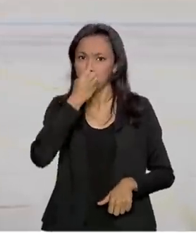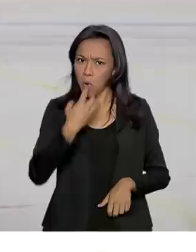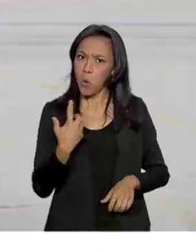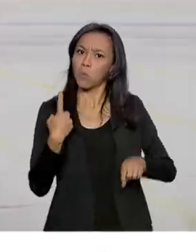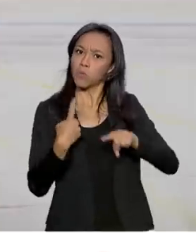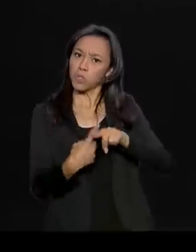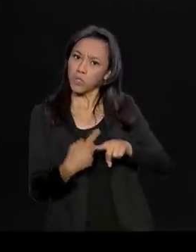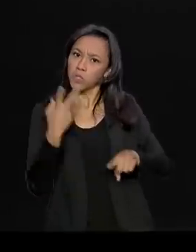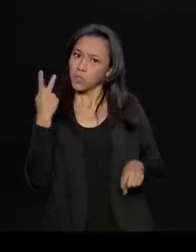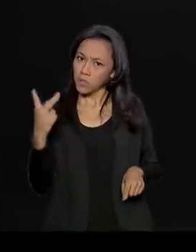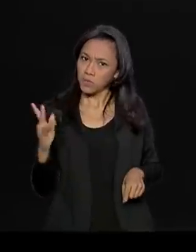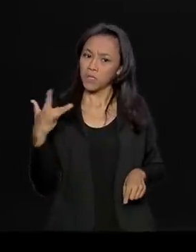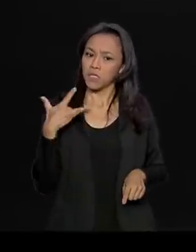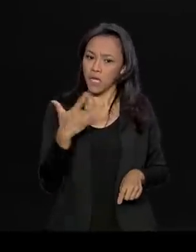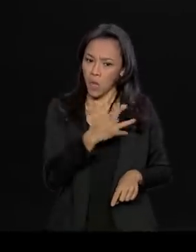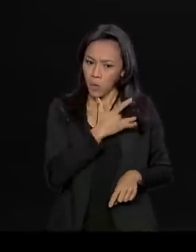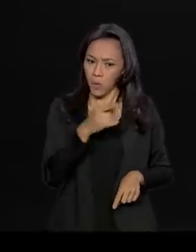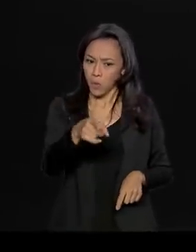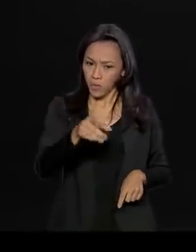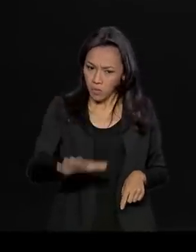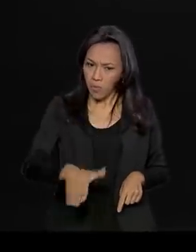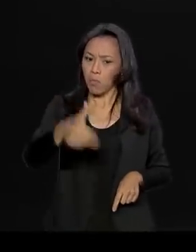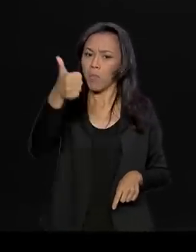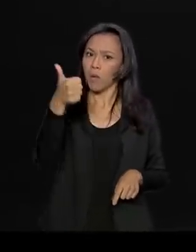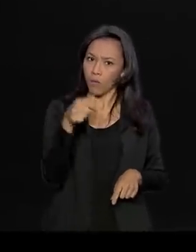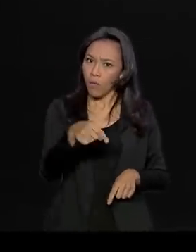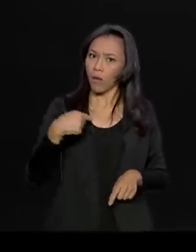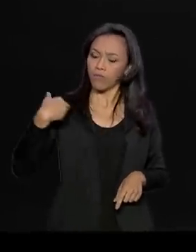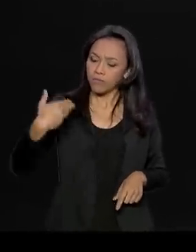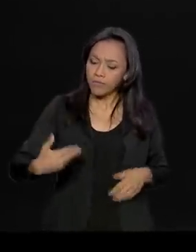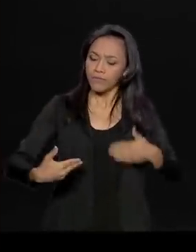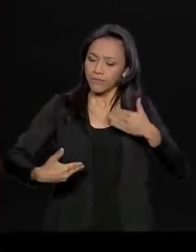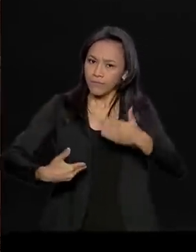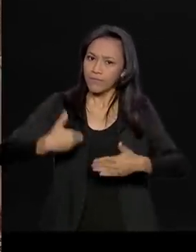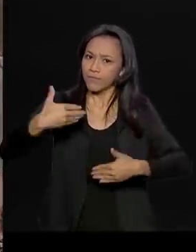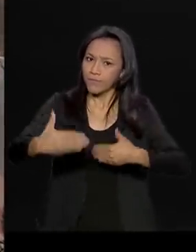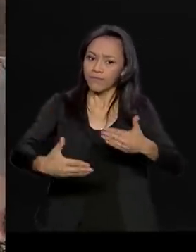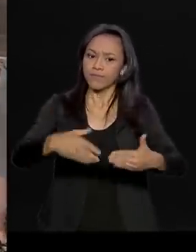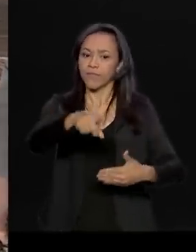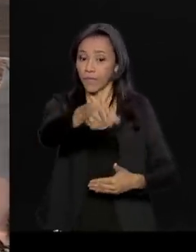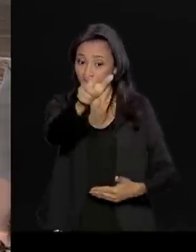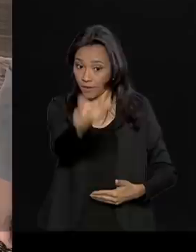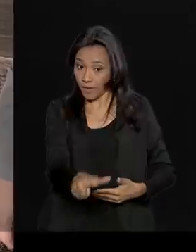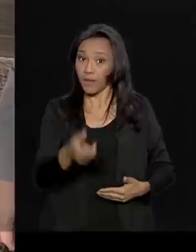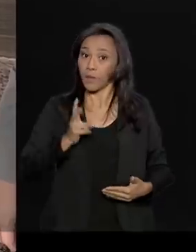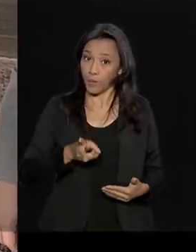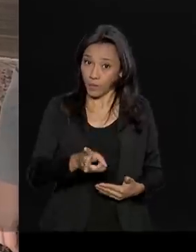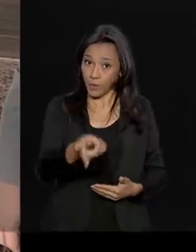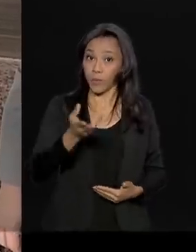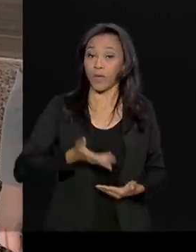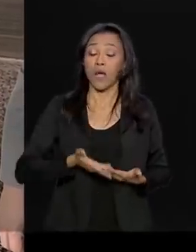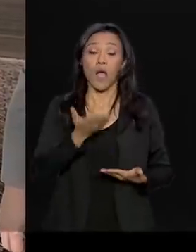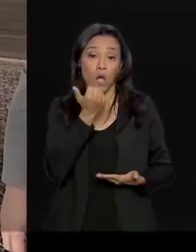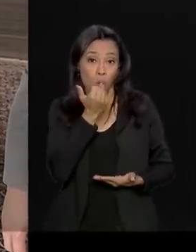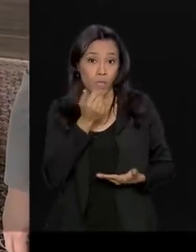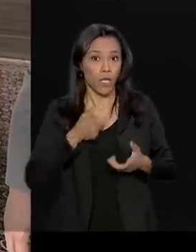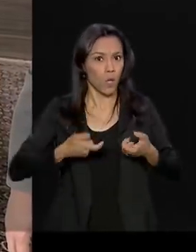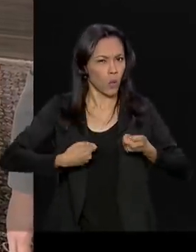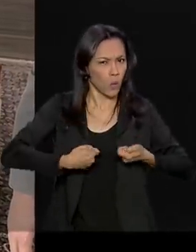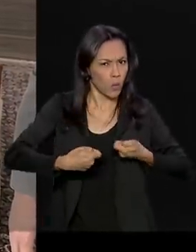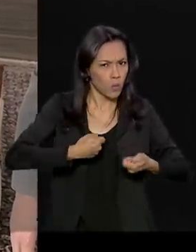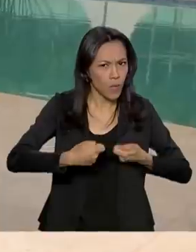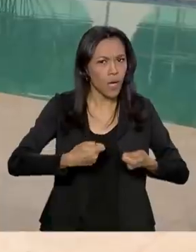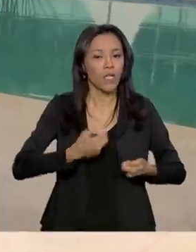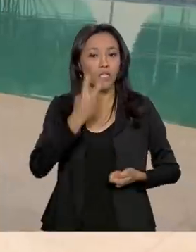A saúde dele tem apresentado uma melhora clínica progressiva. O presidente ainda continua com alimentação controlada e tem feito